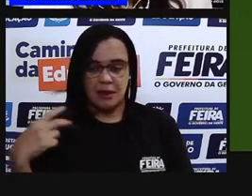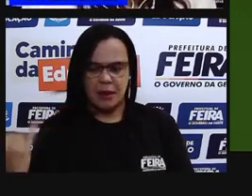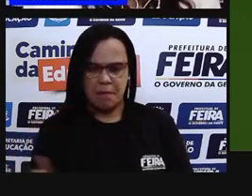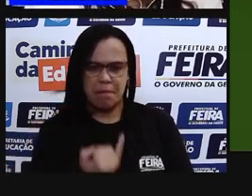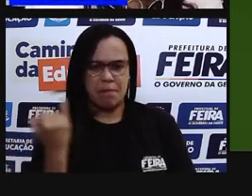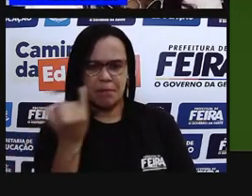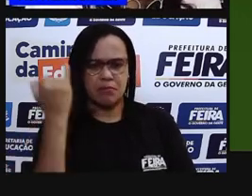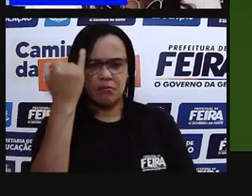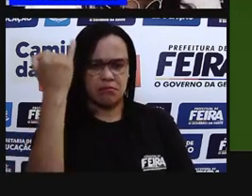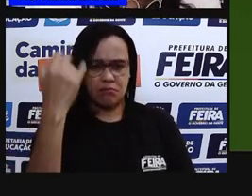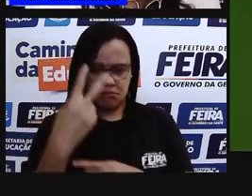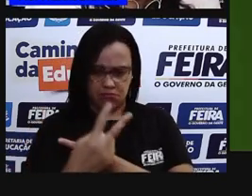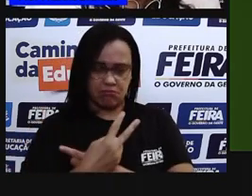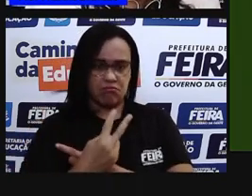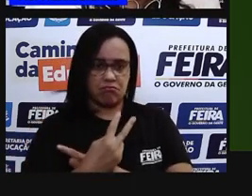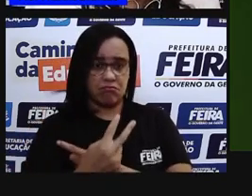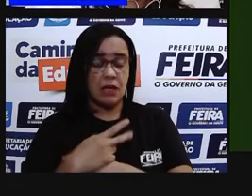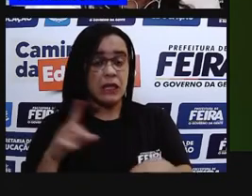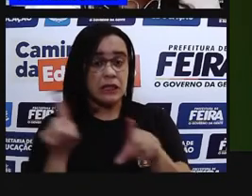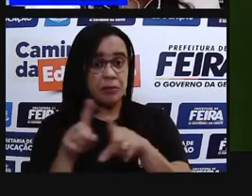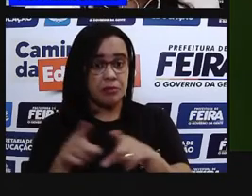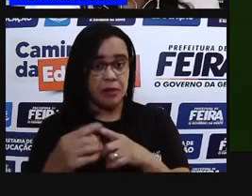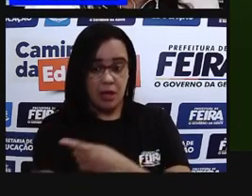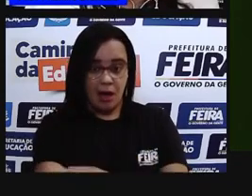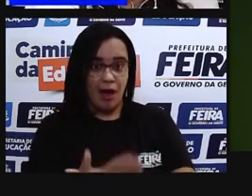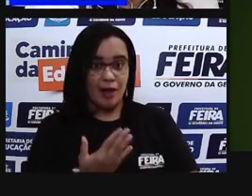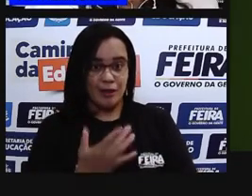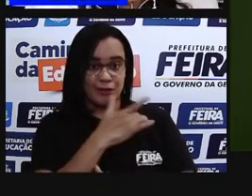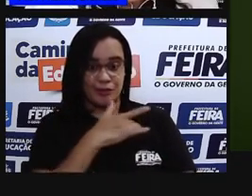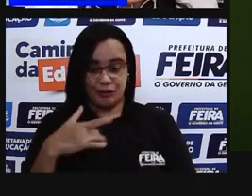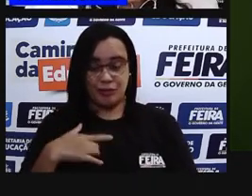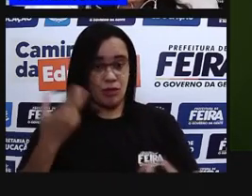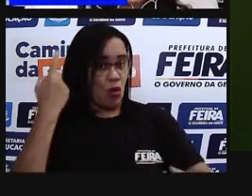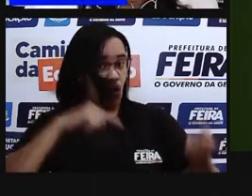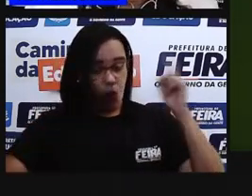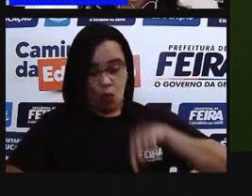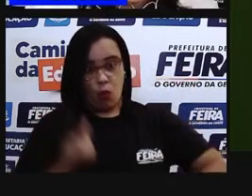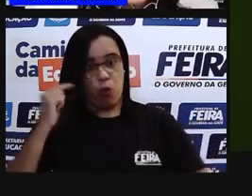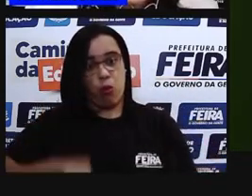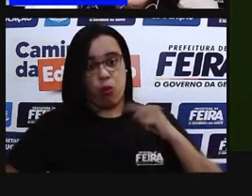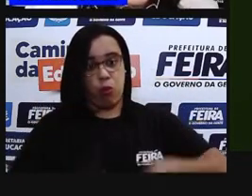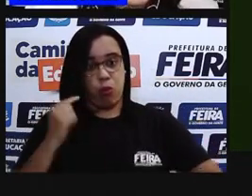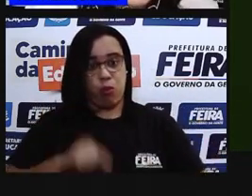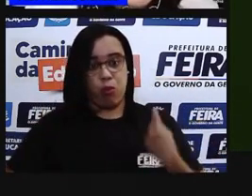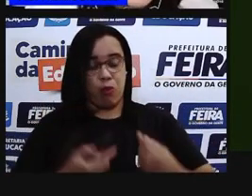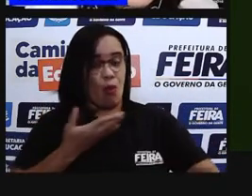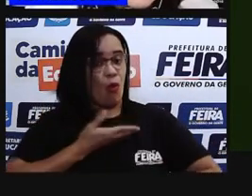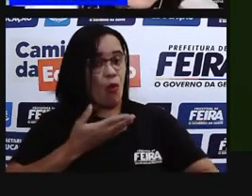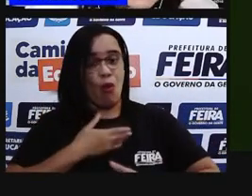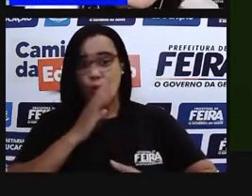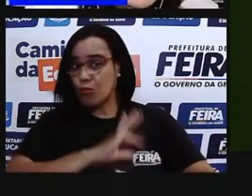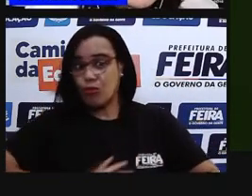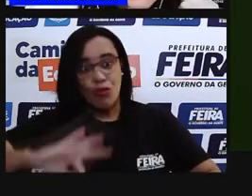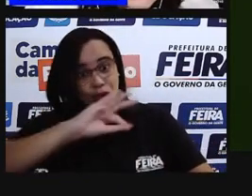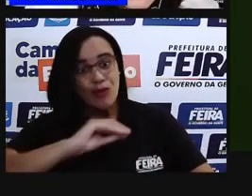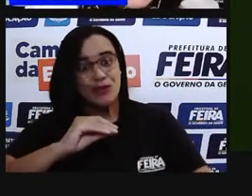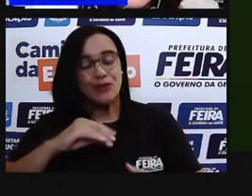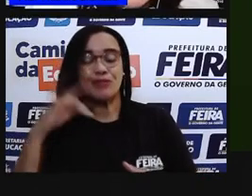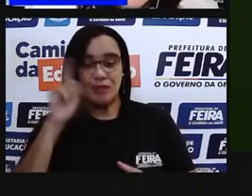Pró, e aí? Falta mais o quê? Ah, tem tanta coisa na célula. A gente consegue ver aqui umas bolinhas.